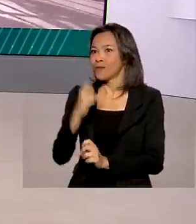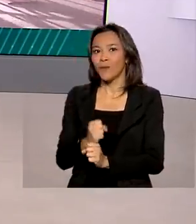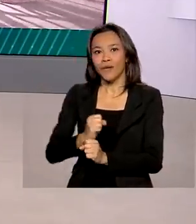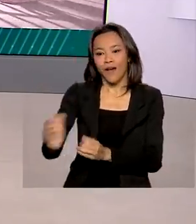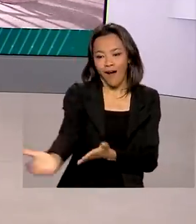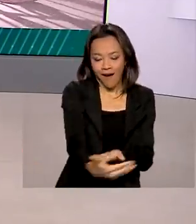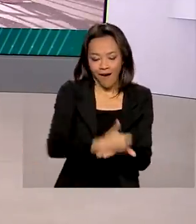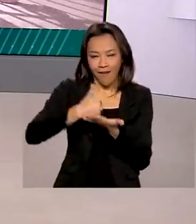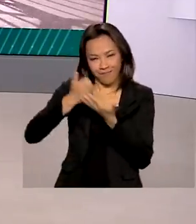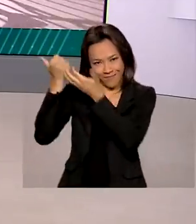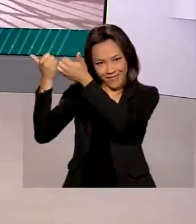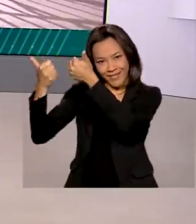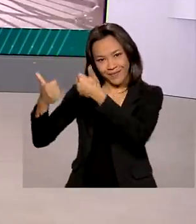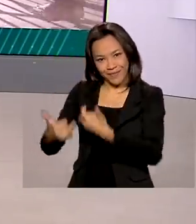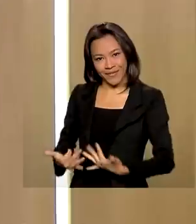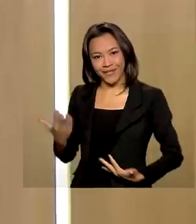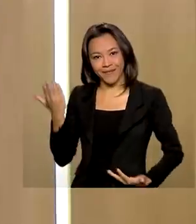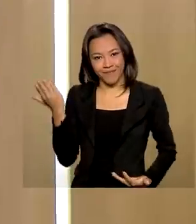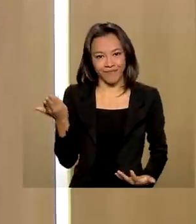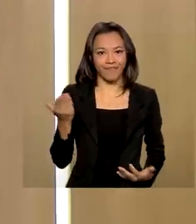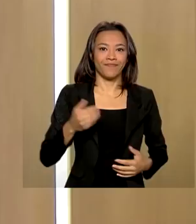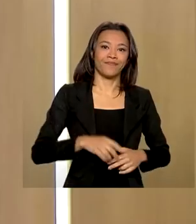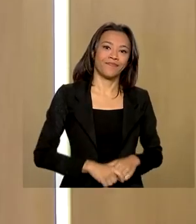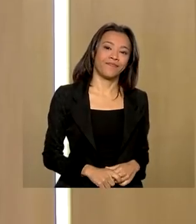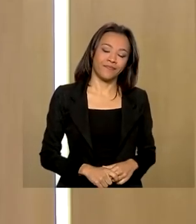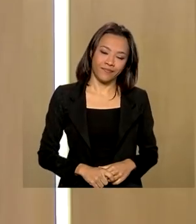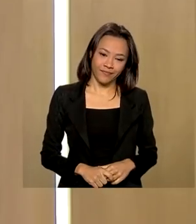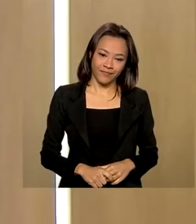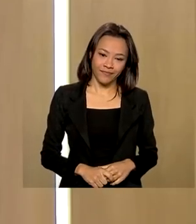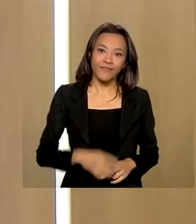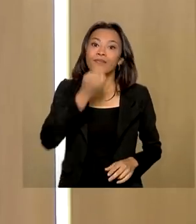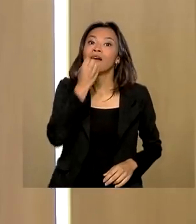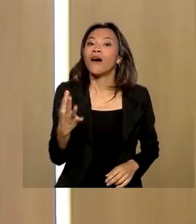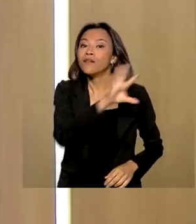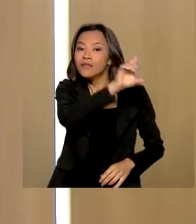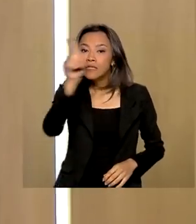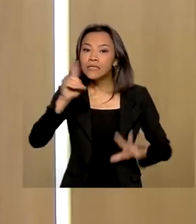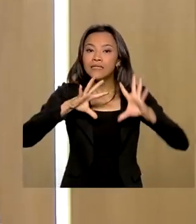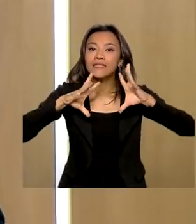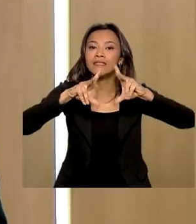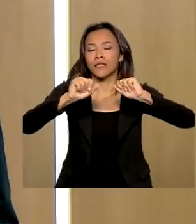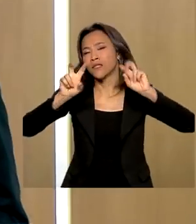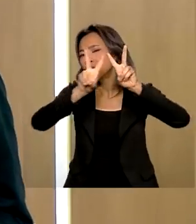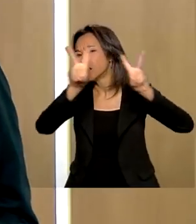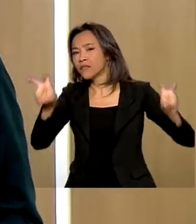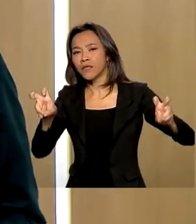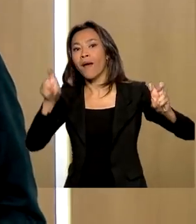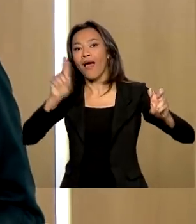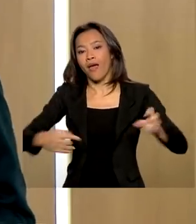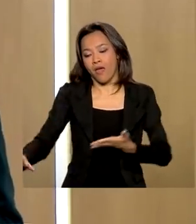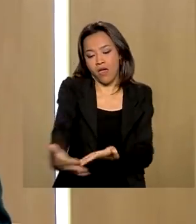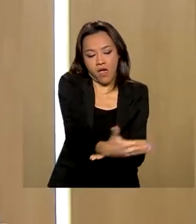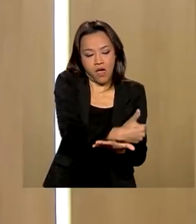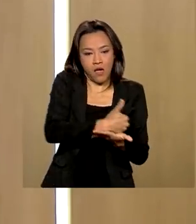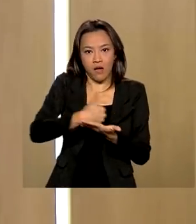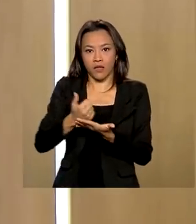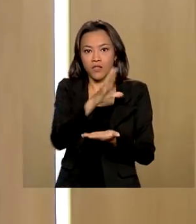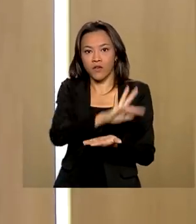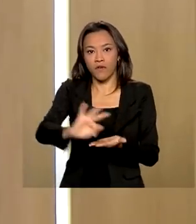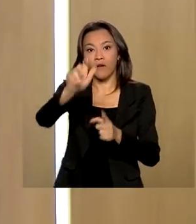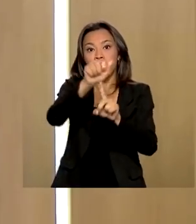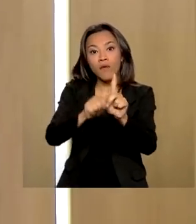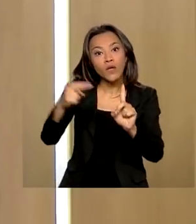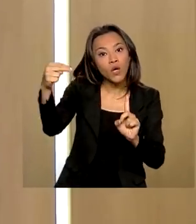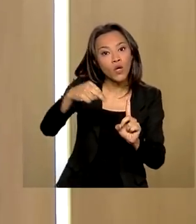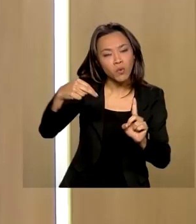Quem comenta é Ricardo Caldas. Bom dia, bom dia a todos. O nosso tema de hoje é arrecadação federal no mês de outubro. E